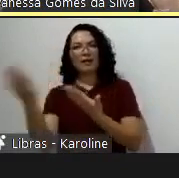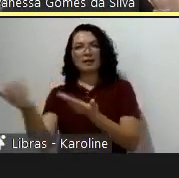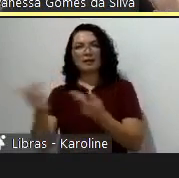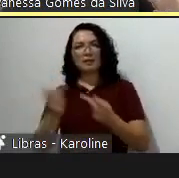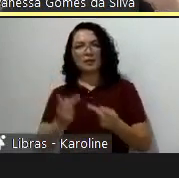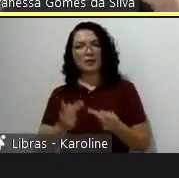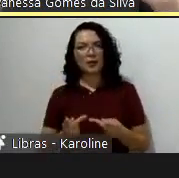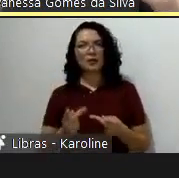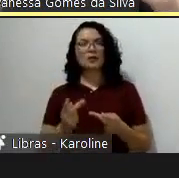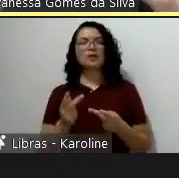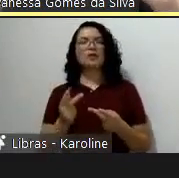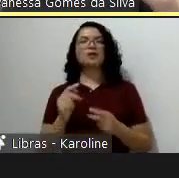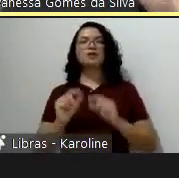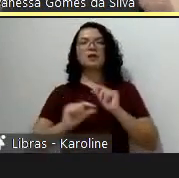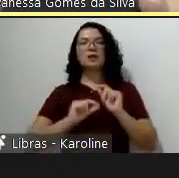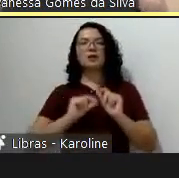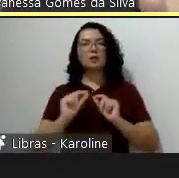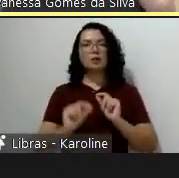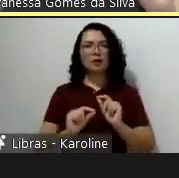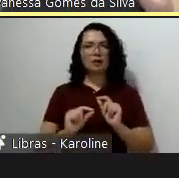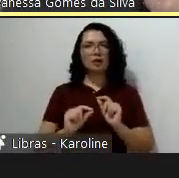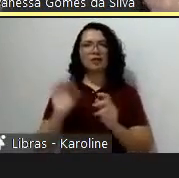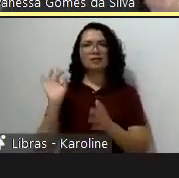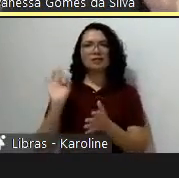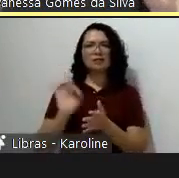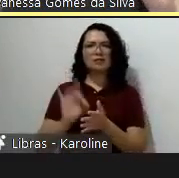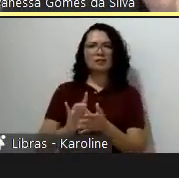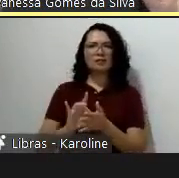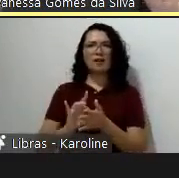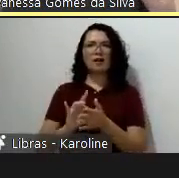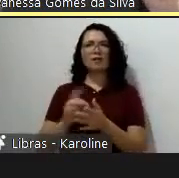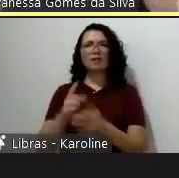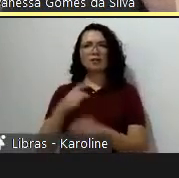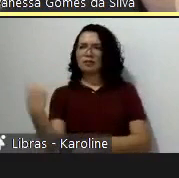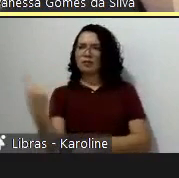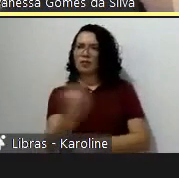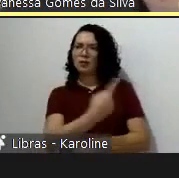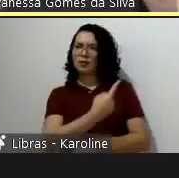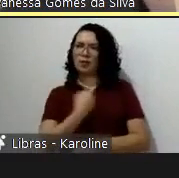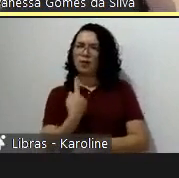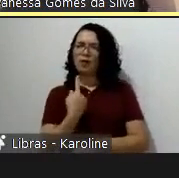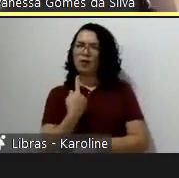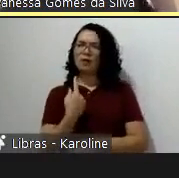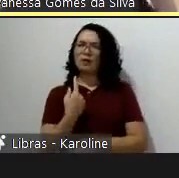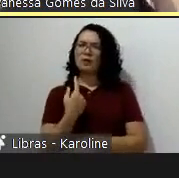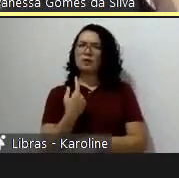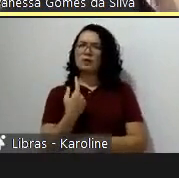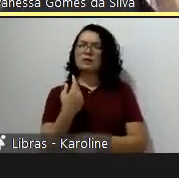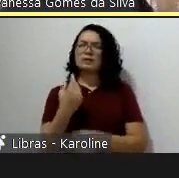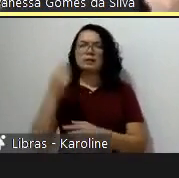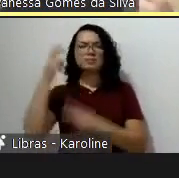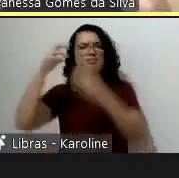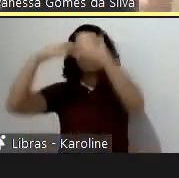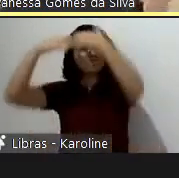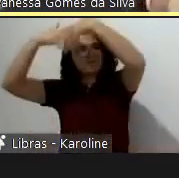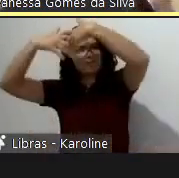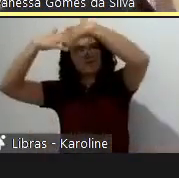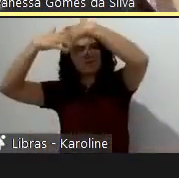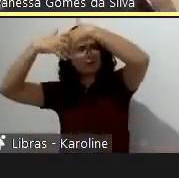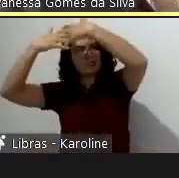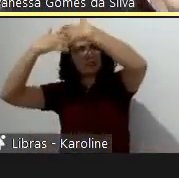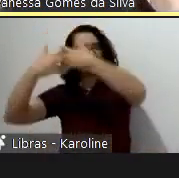é de fato atacar um ponto que é muito pouco explorado tanto na nossa formação